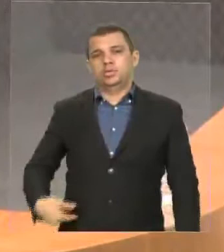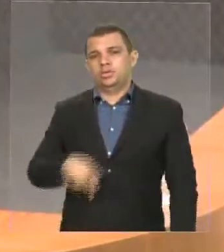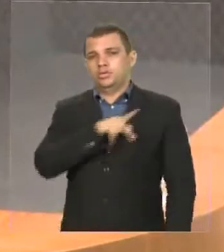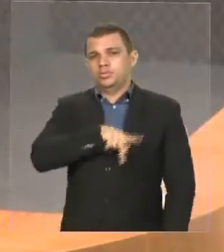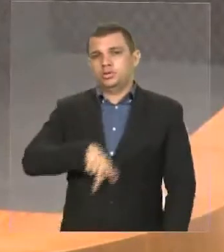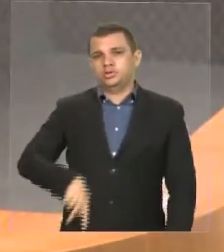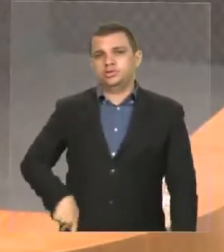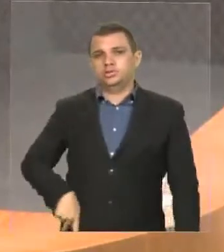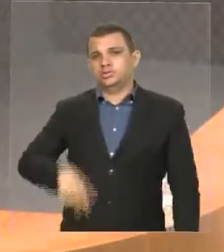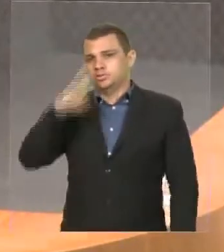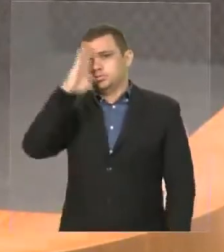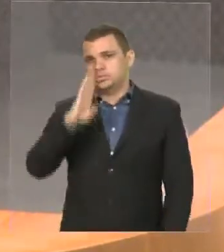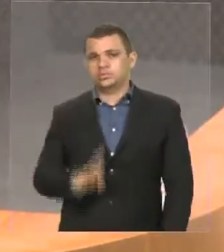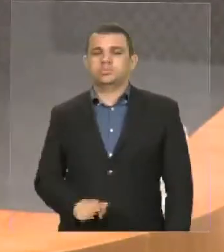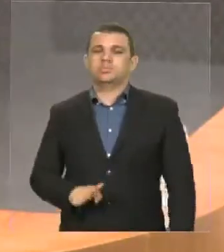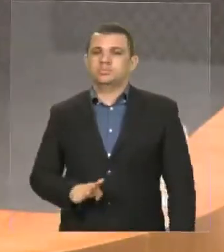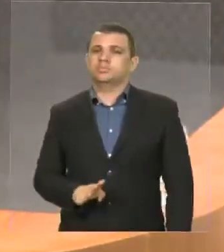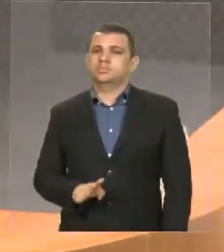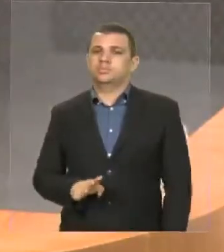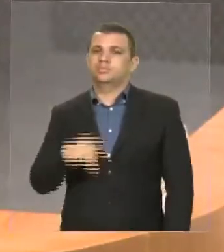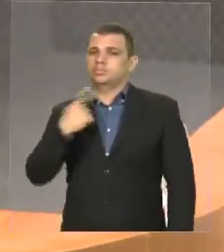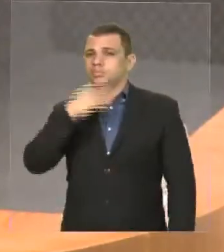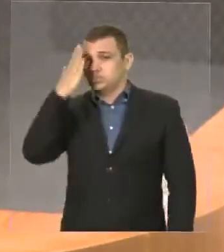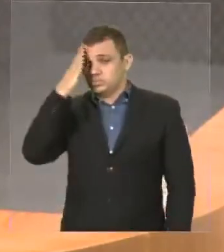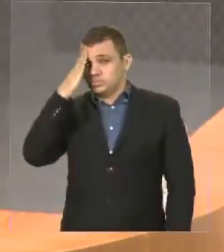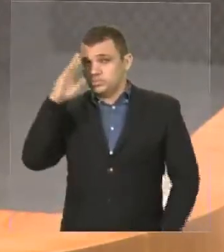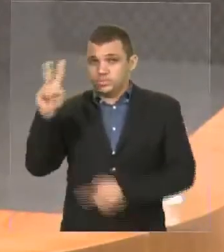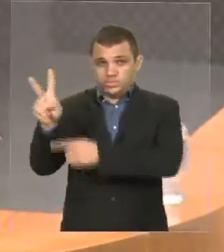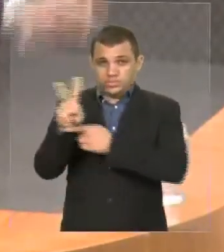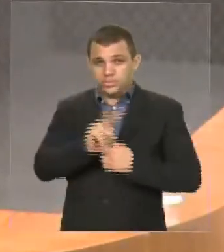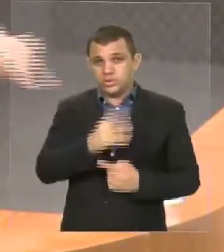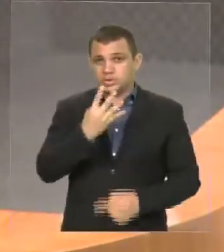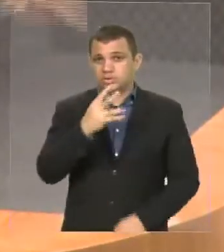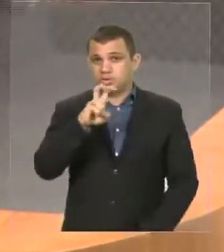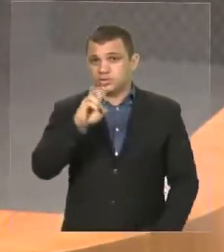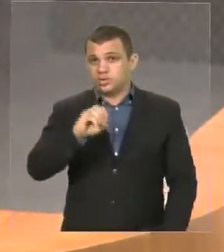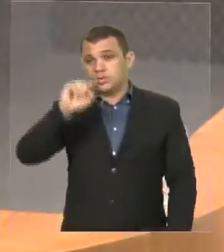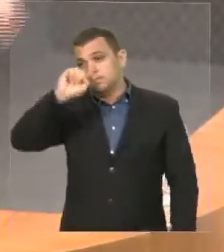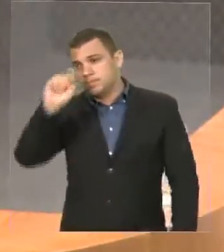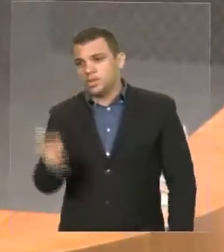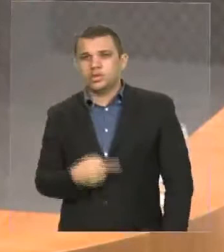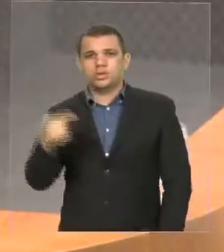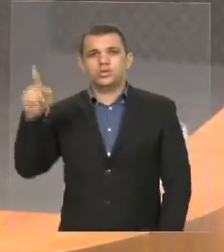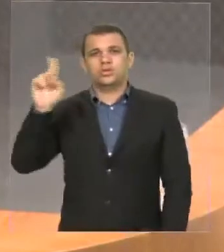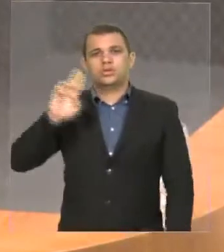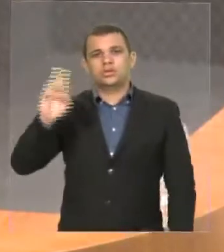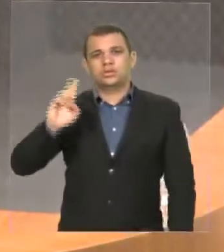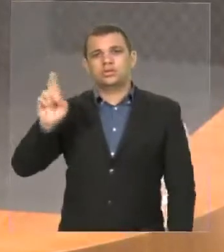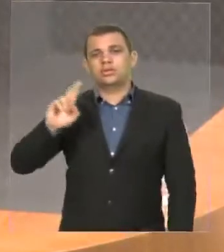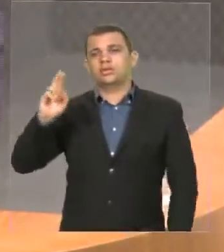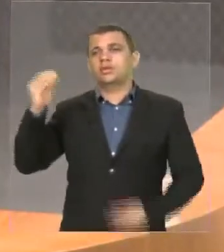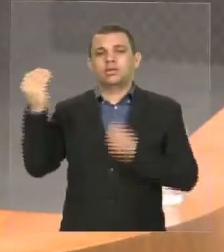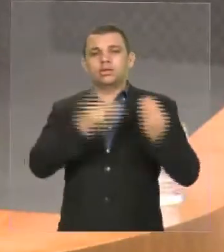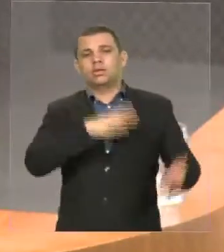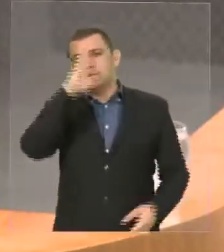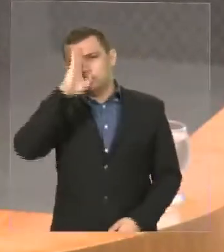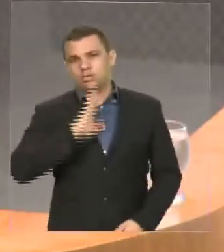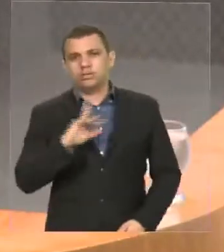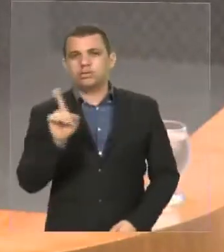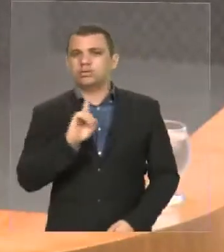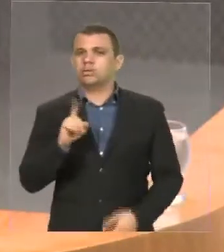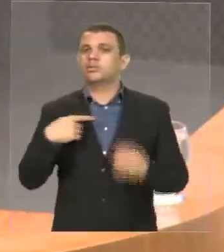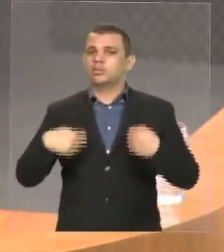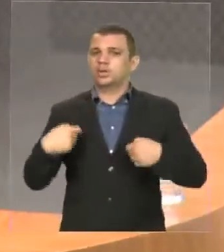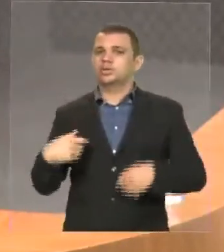Edilado. Saber muito bem que um empréstimo de 450 milhões de reais não vai chegar de paraquedas aqui no Maranhão, se não tiver o